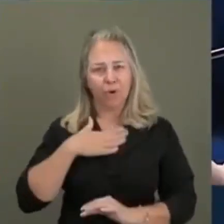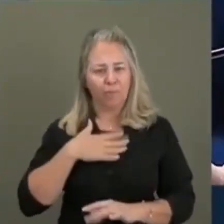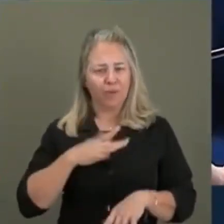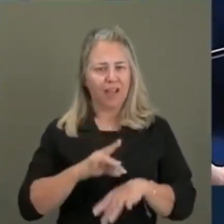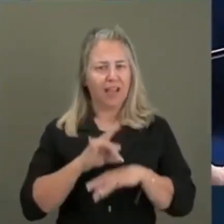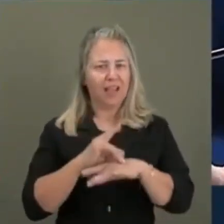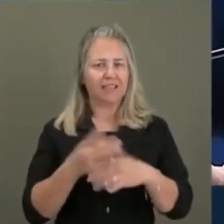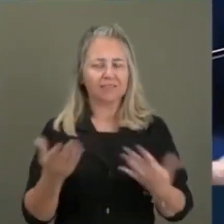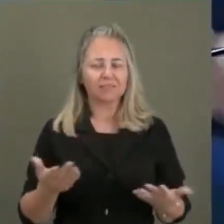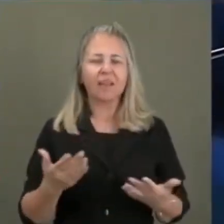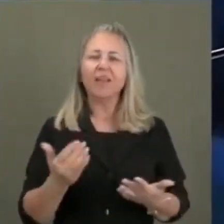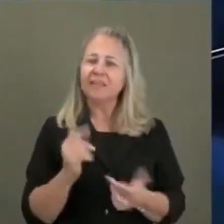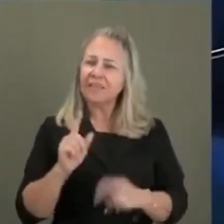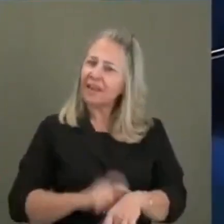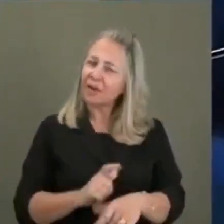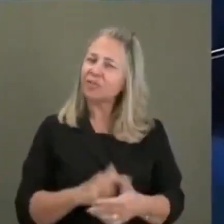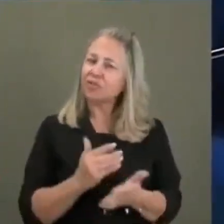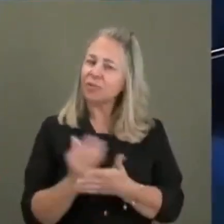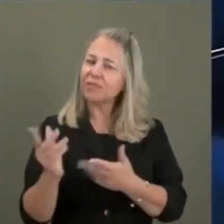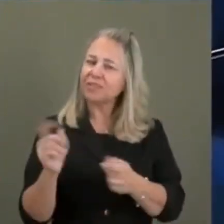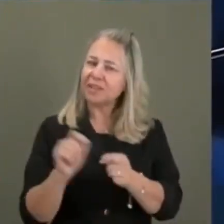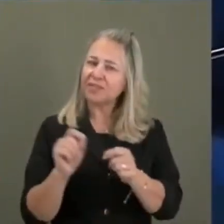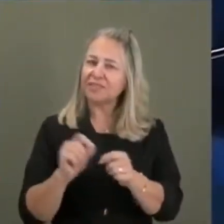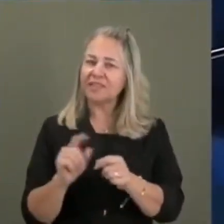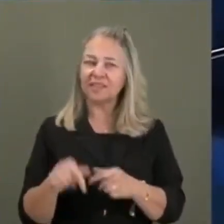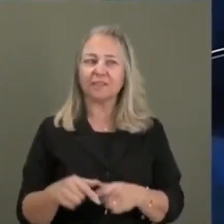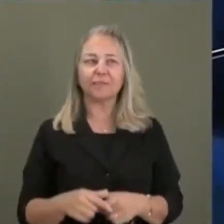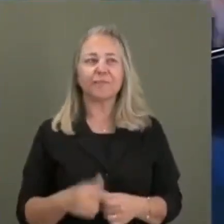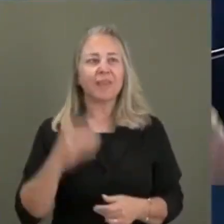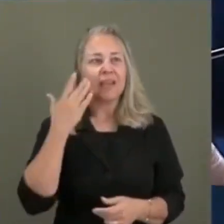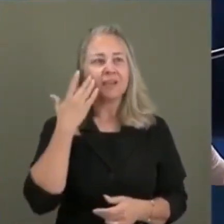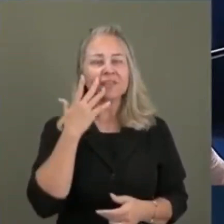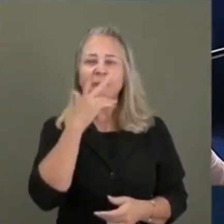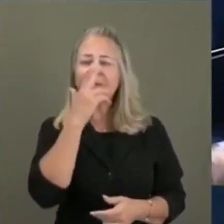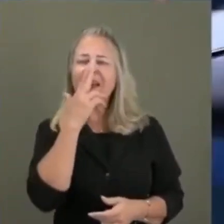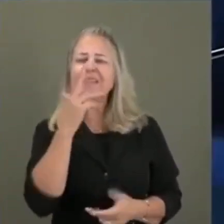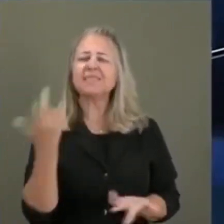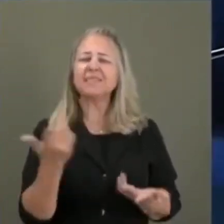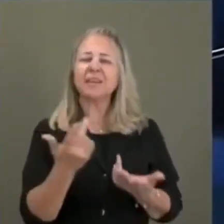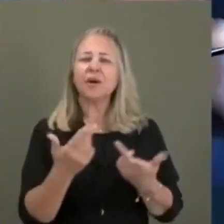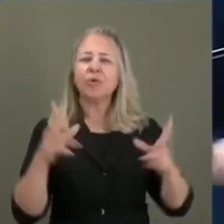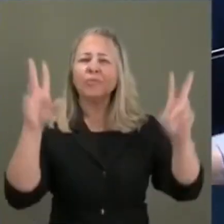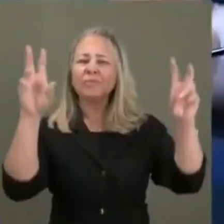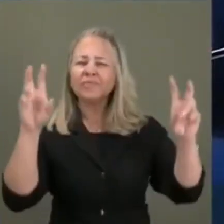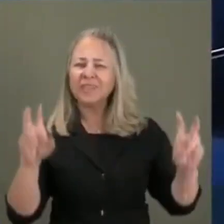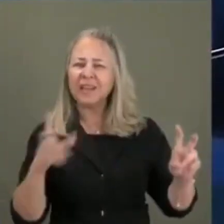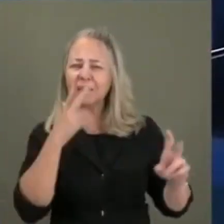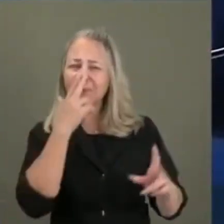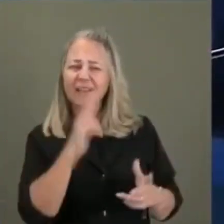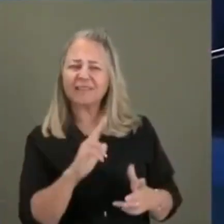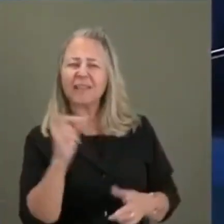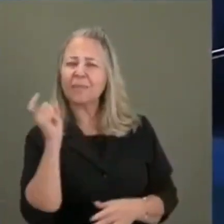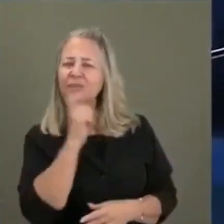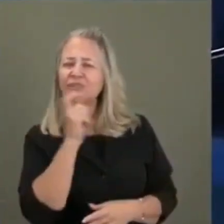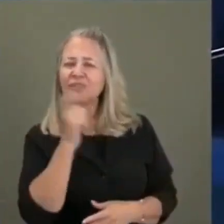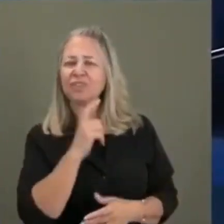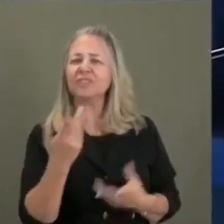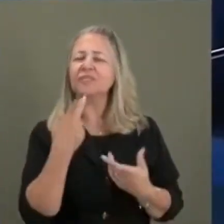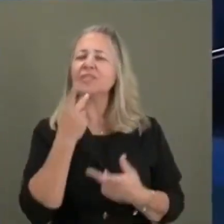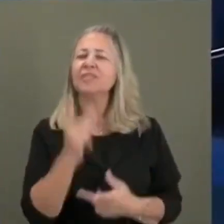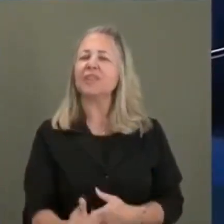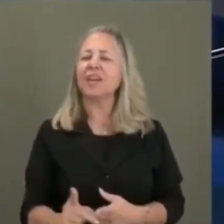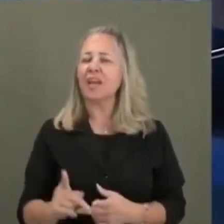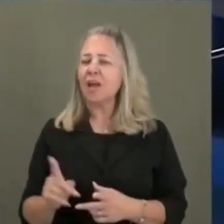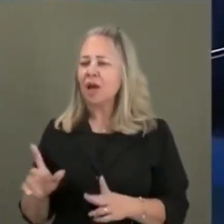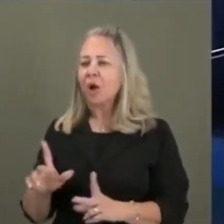começar a fazer isso aqui. A gente está ouvindo aqui uma matéria que eu acredito que deve ser mentira, porque o um país está quebrado e querendo falar aí que partidos estão reunindo